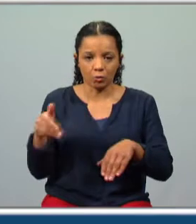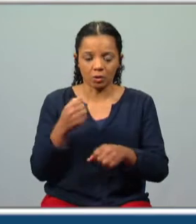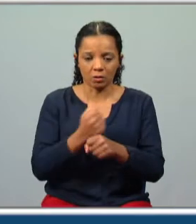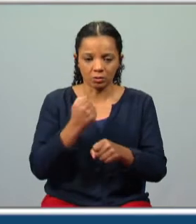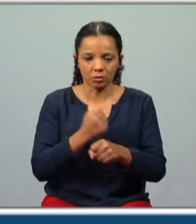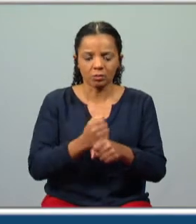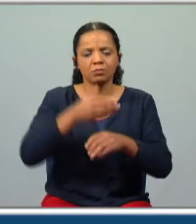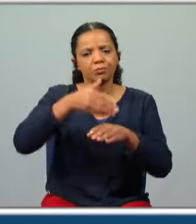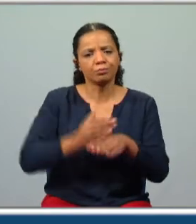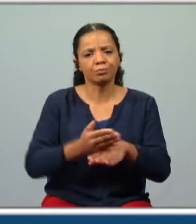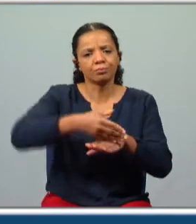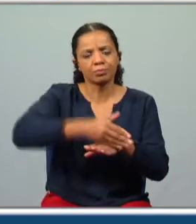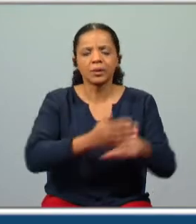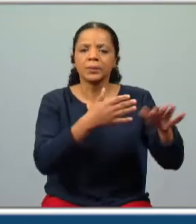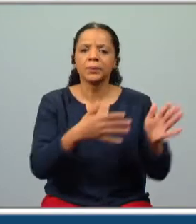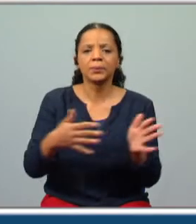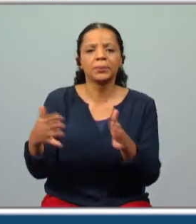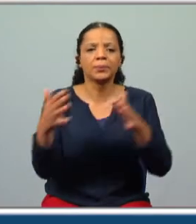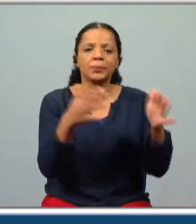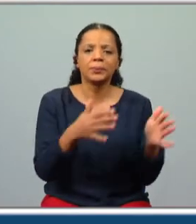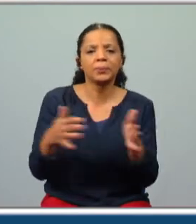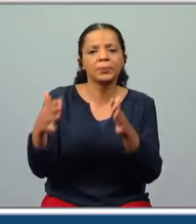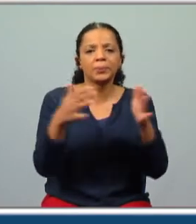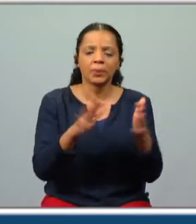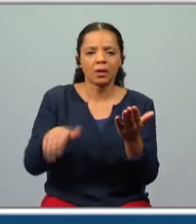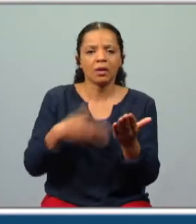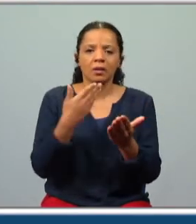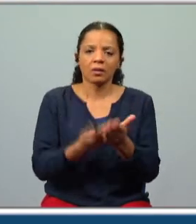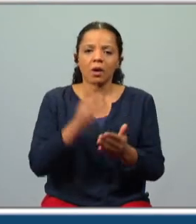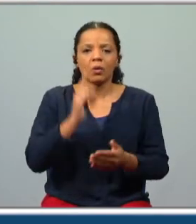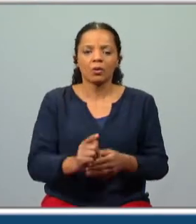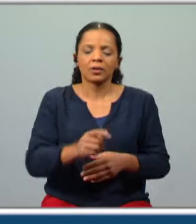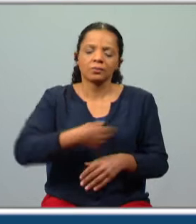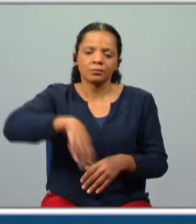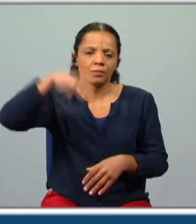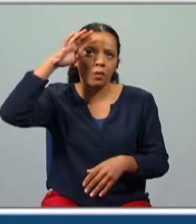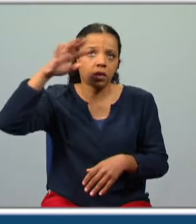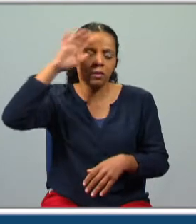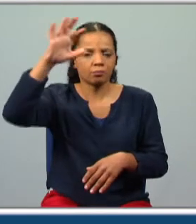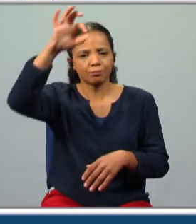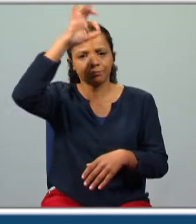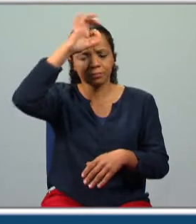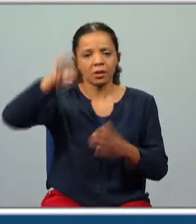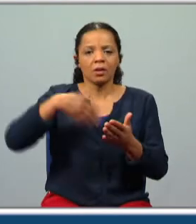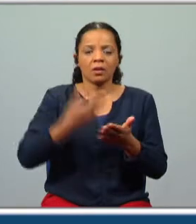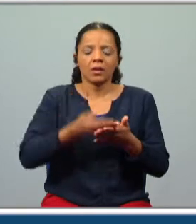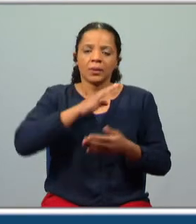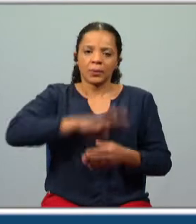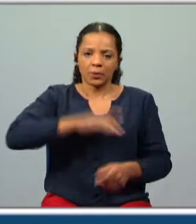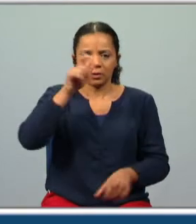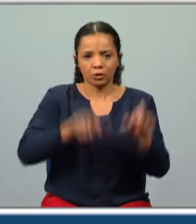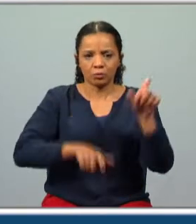navegavam tranquilamente, com ventos favoráveis, o que justificou alguma descontração, um certo alívio na atenção de quem